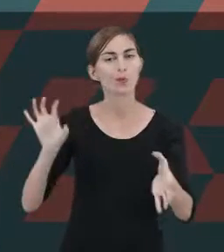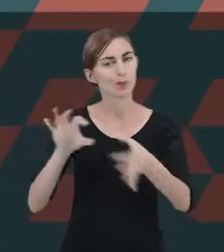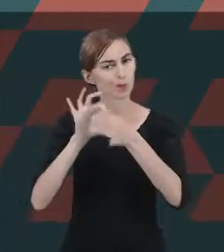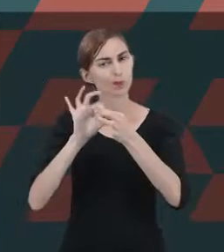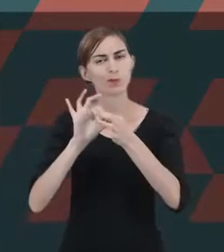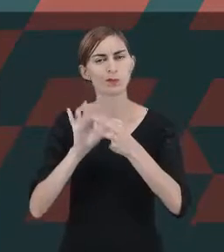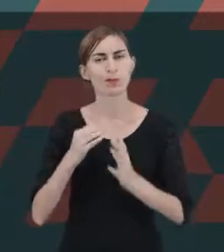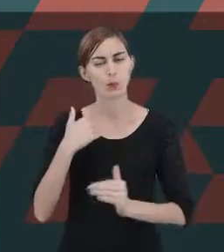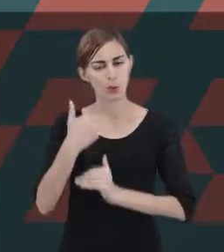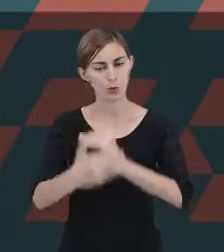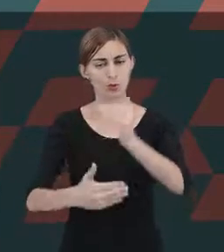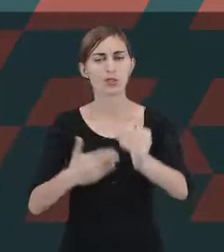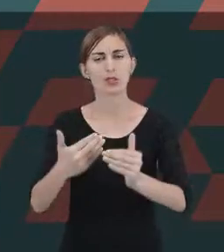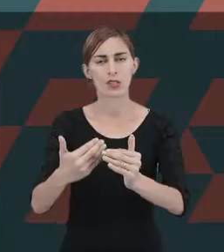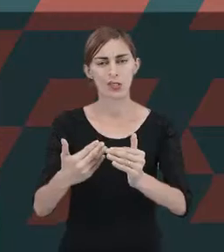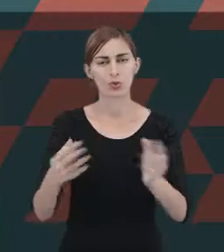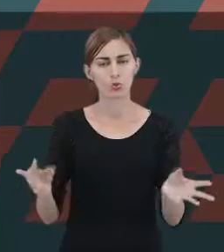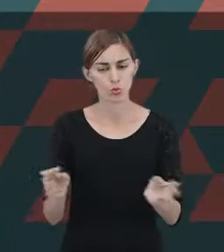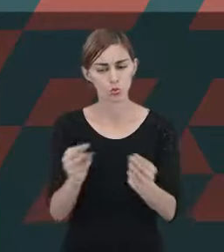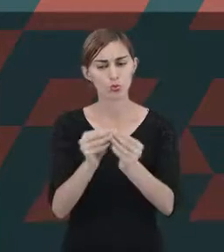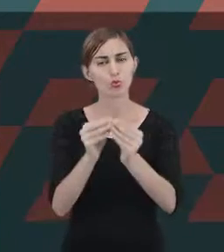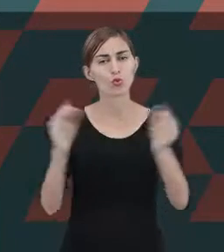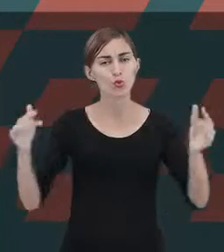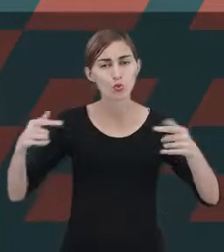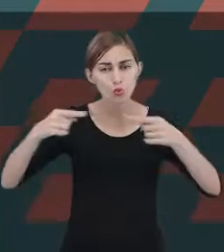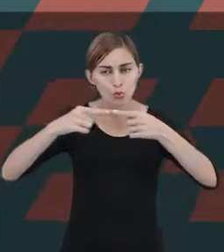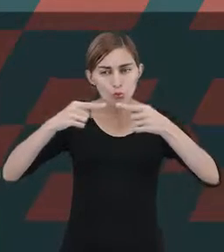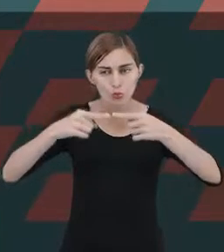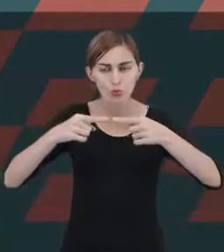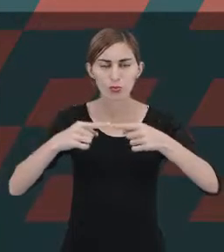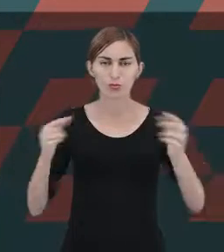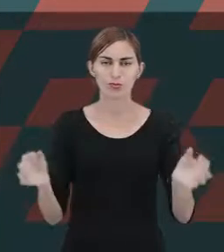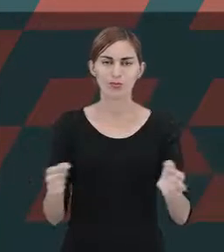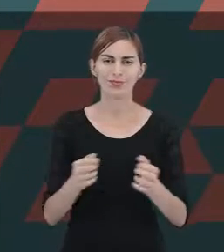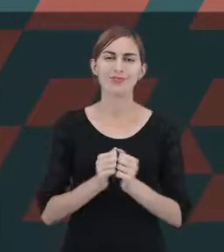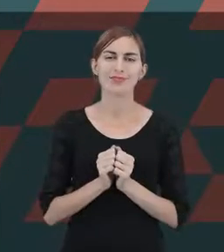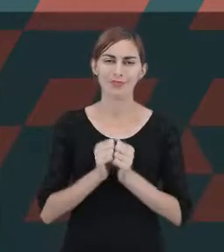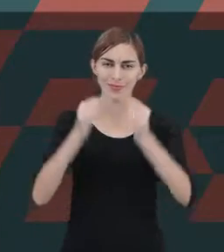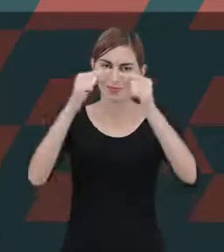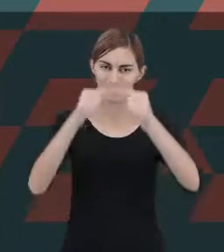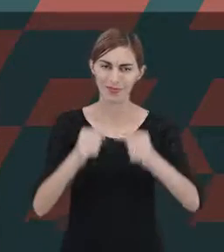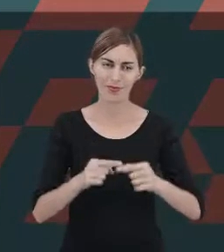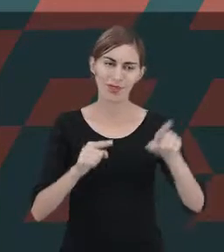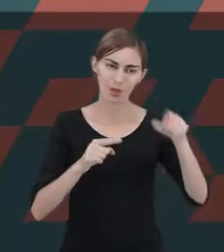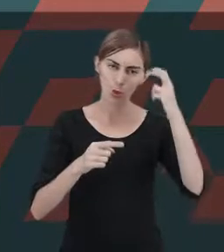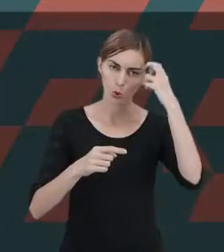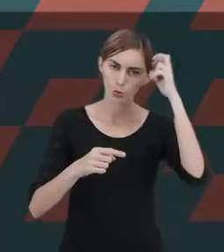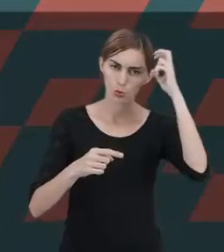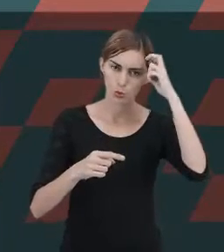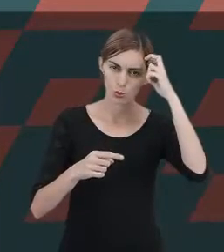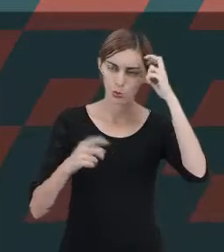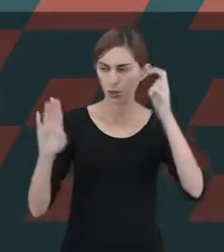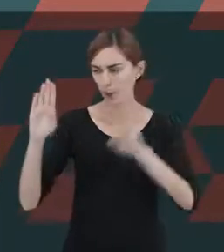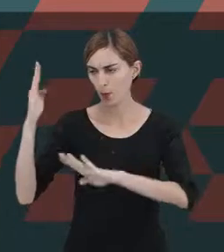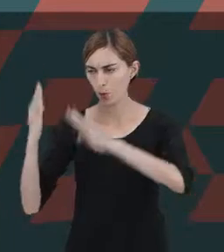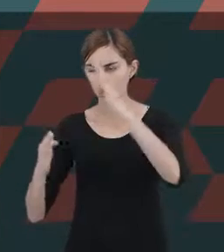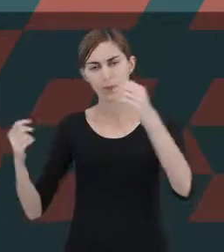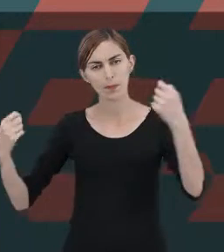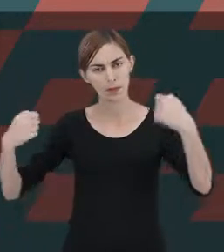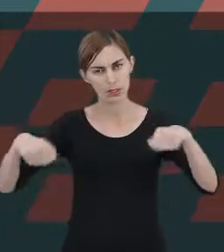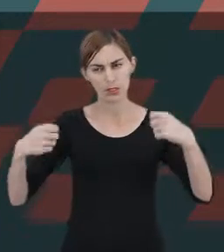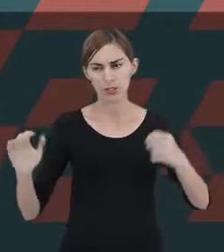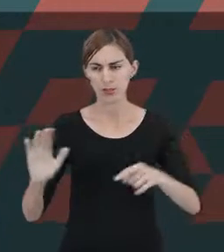processos culturais estão interligados e um depende do outro para que o nosso desenvolvimento